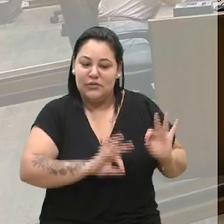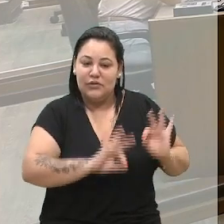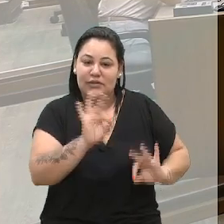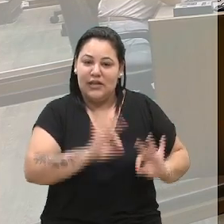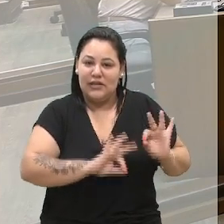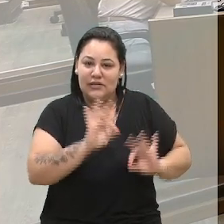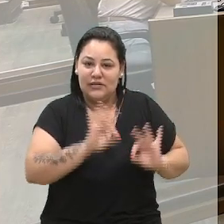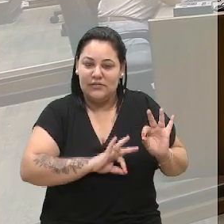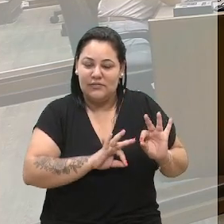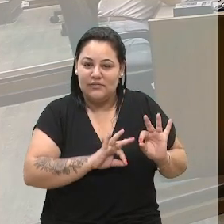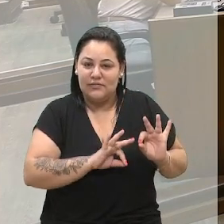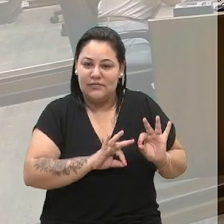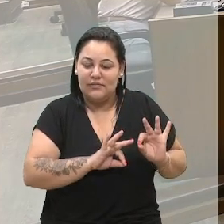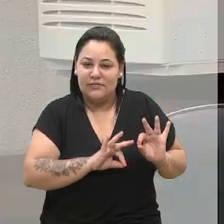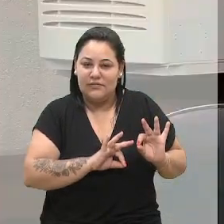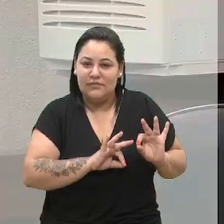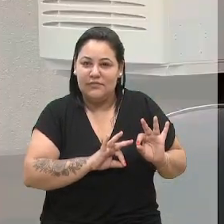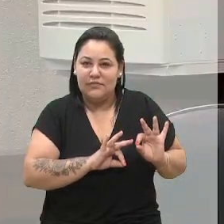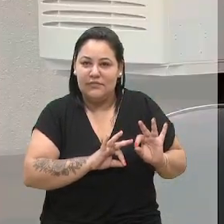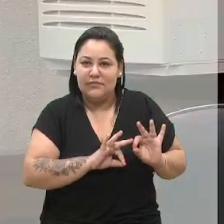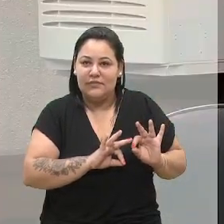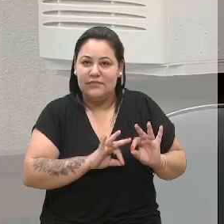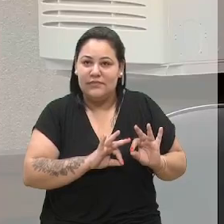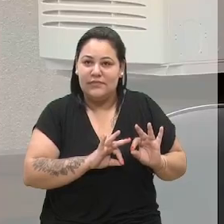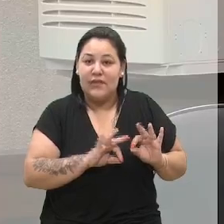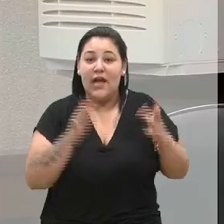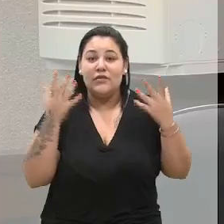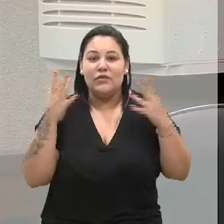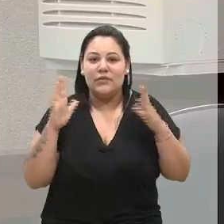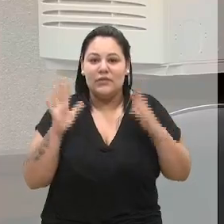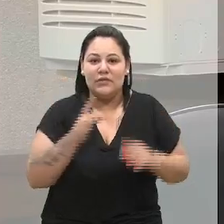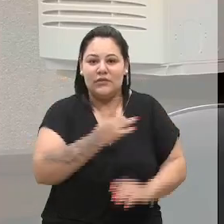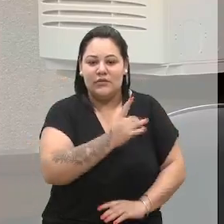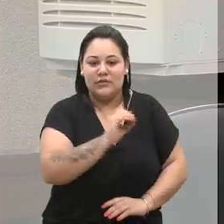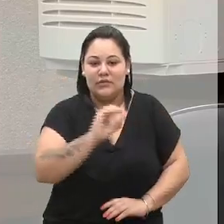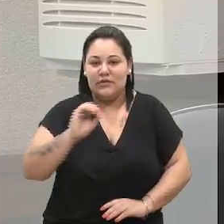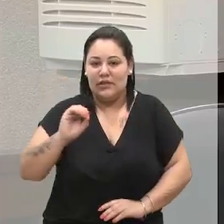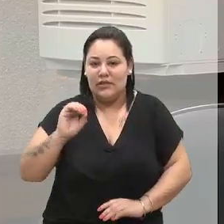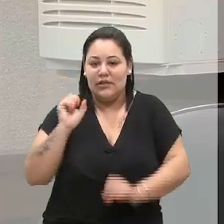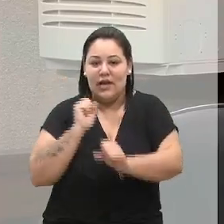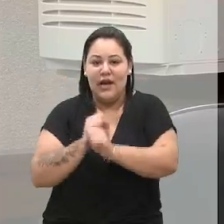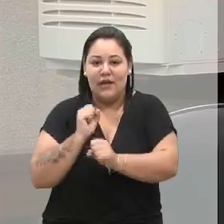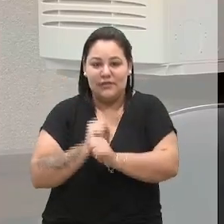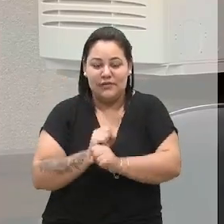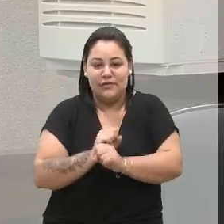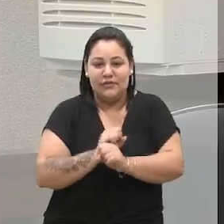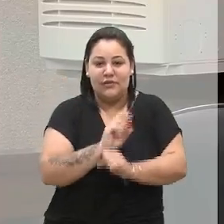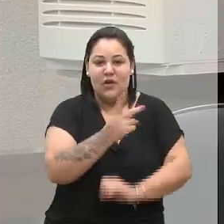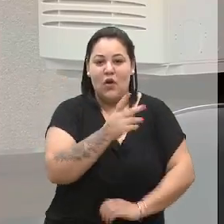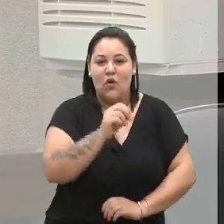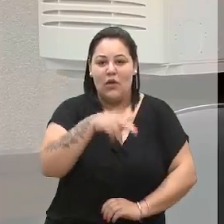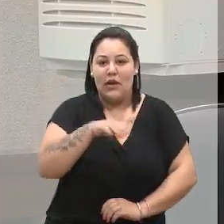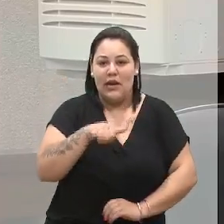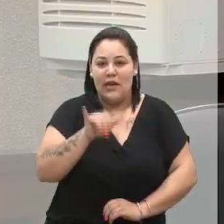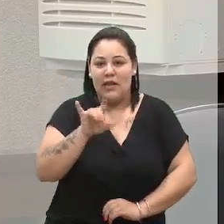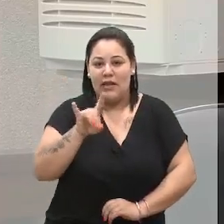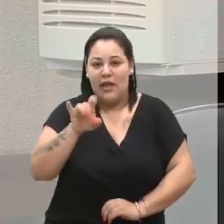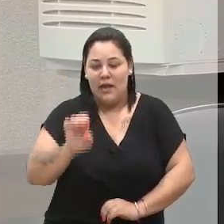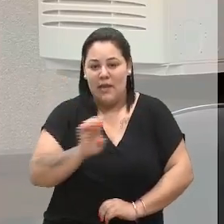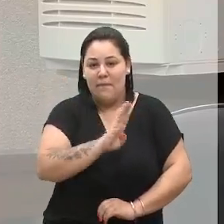que viabilizaram as comemorações do centenário de Oneide Bertucci, que ocorreu ontem nos pavilhões da